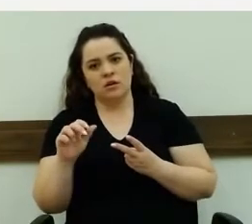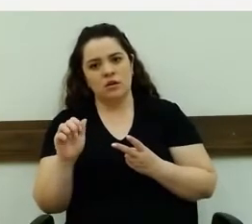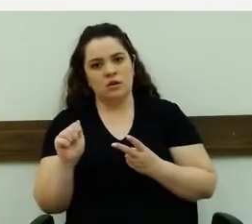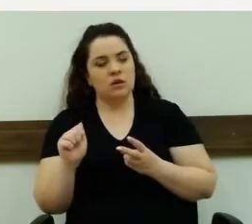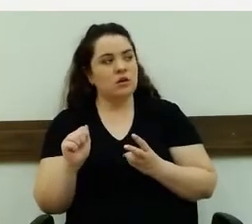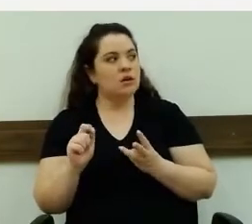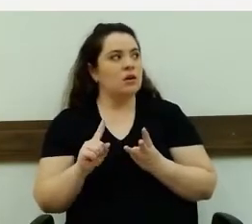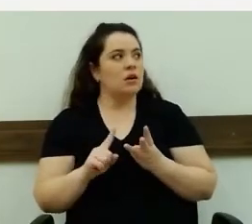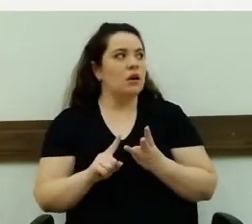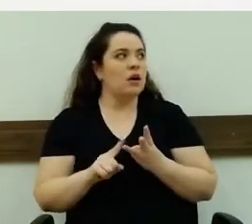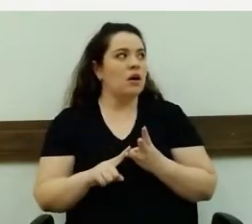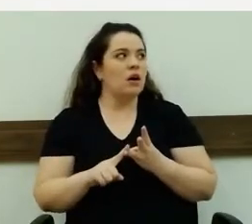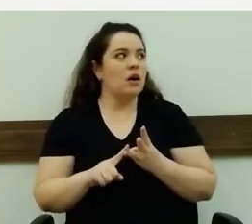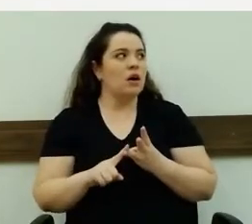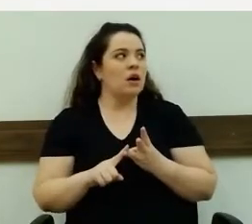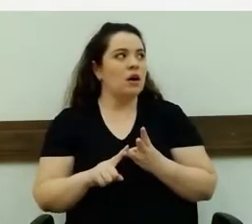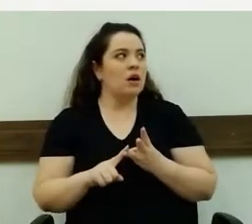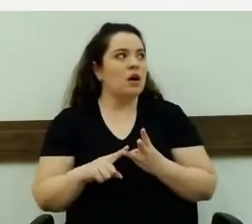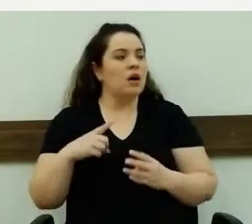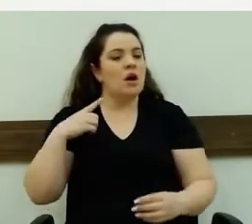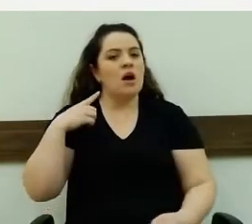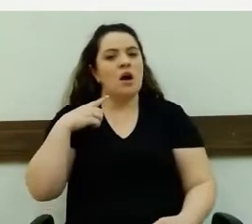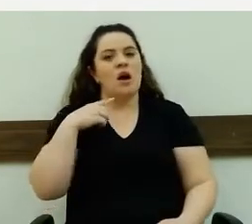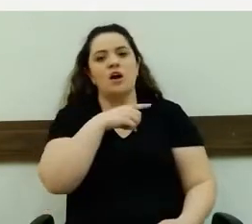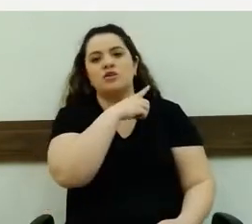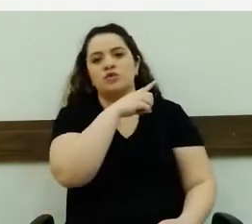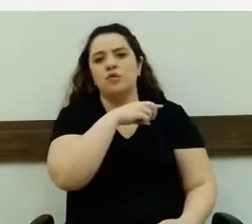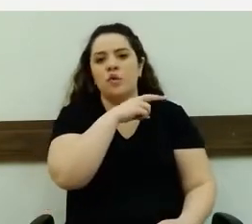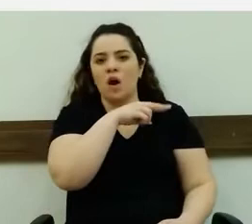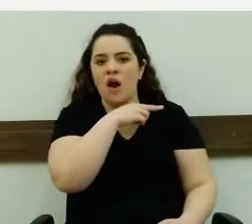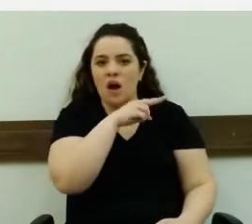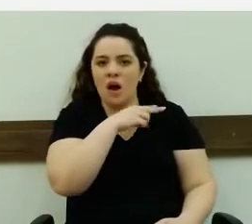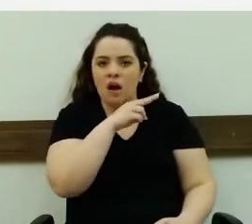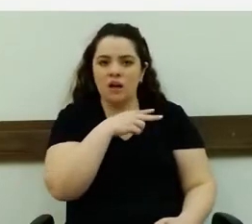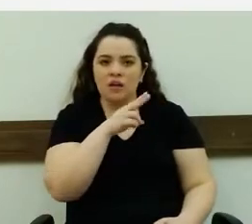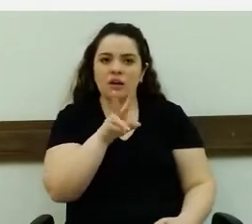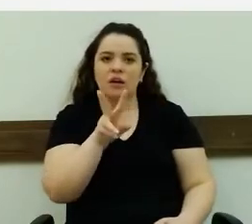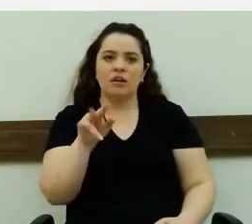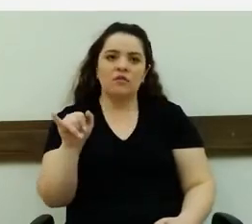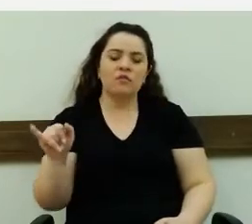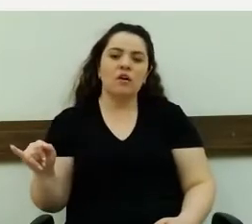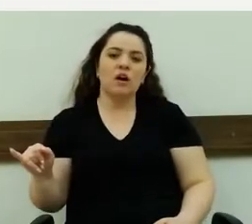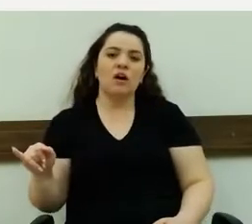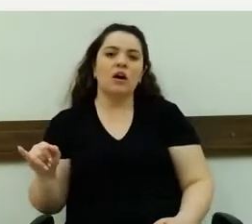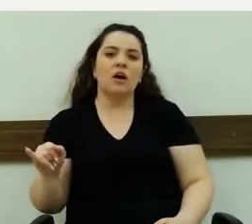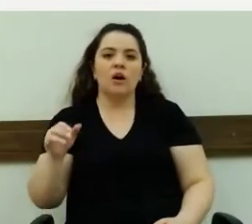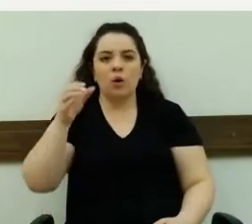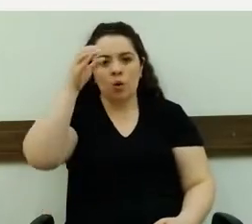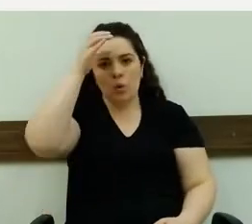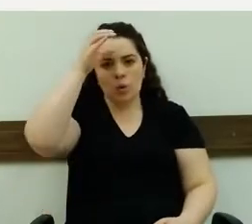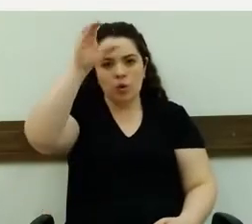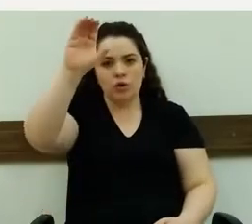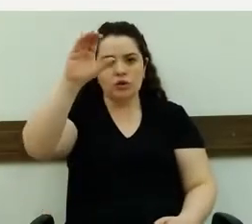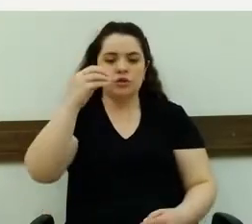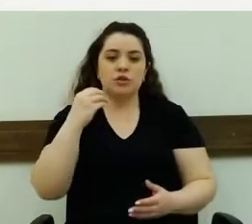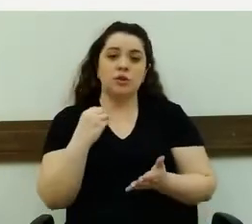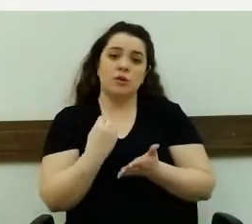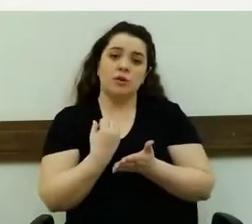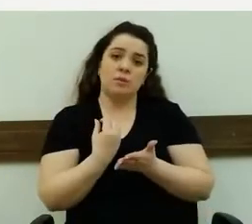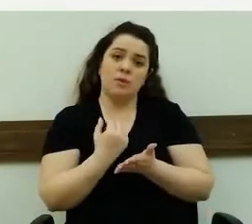advogada, o assessor Juliano, estará indo até Curitiba e ela estará entregando, então, ao deputado Usen